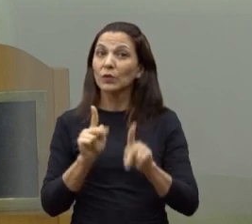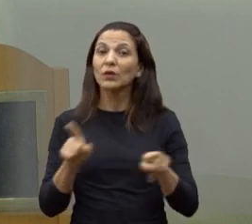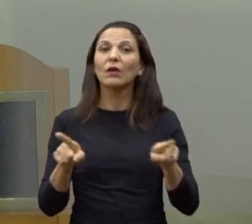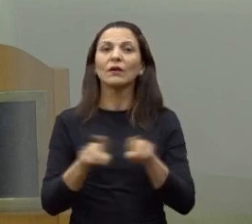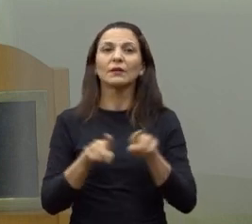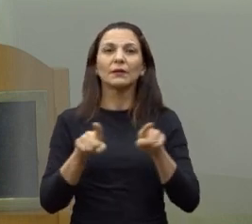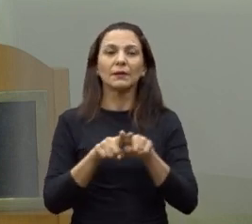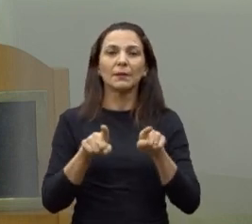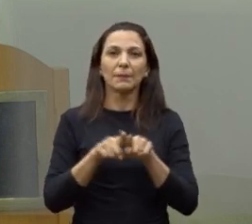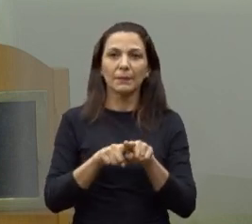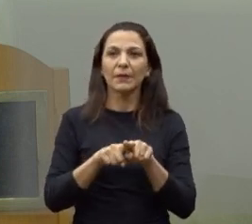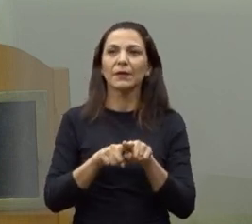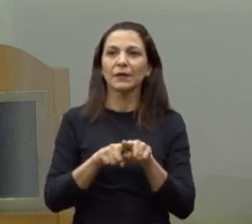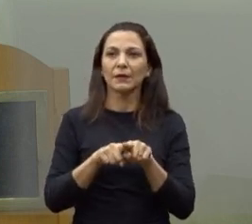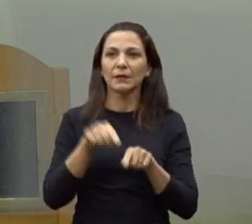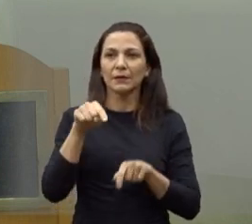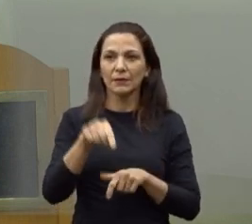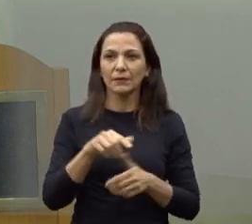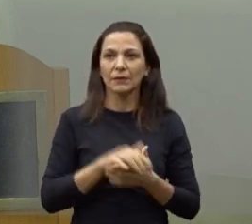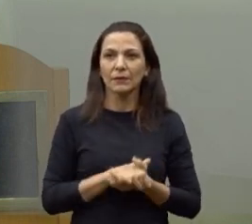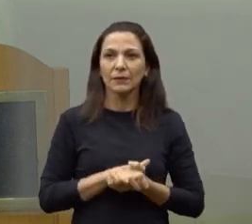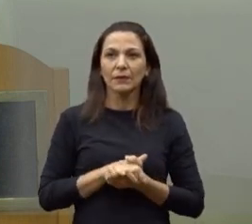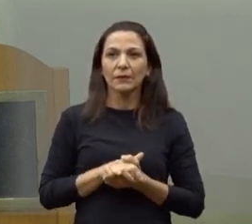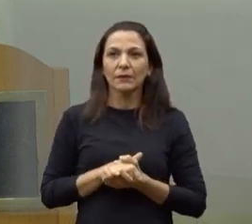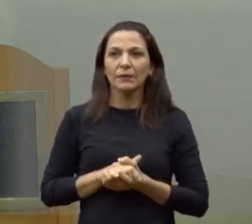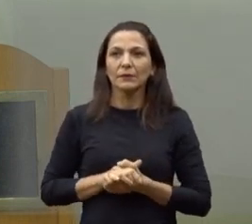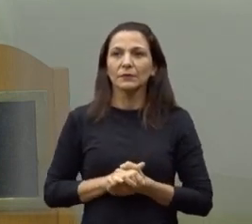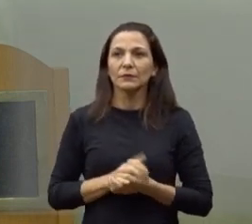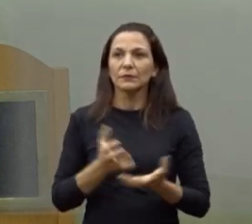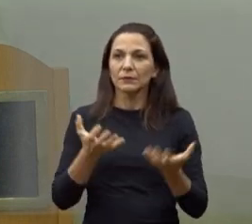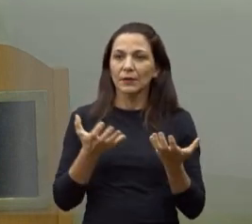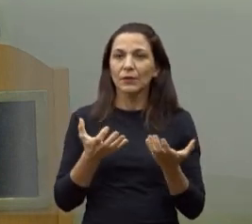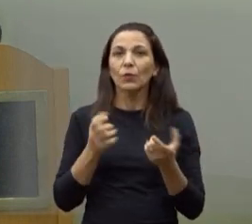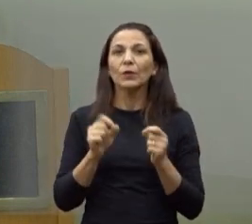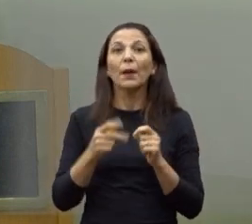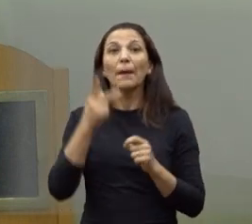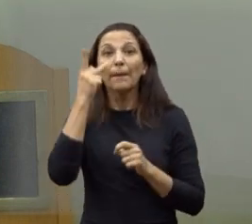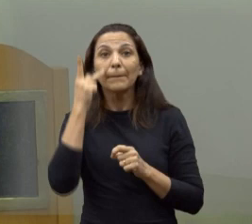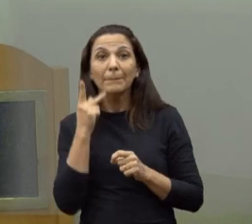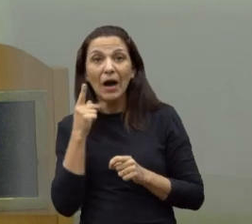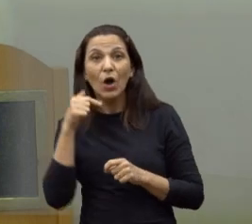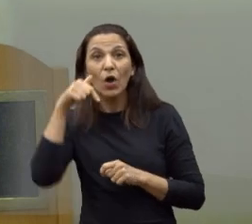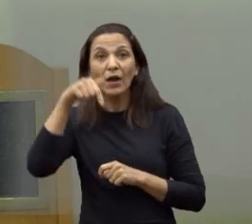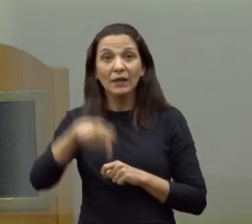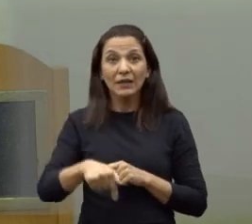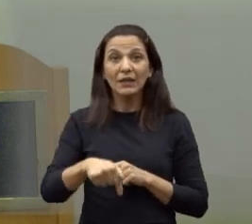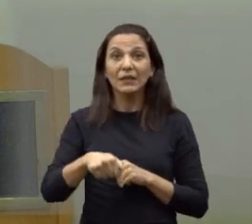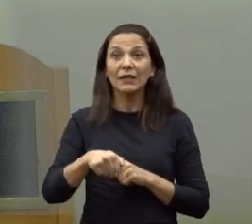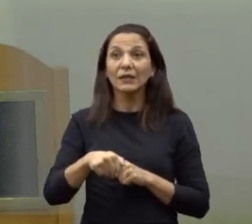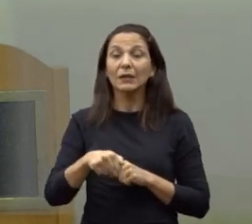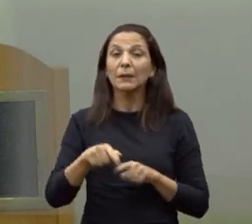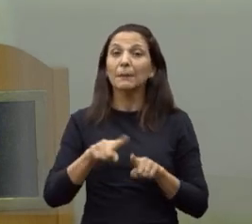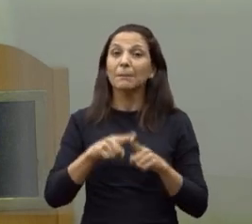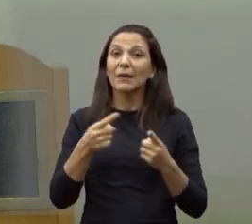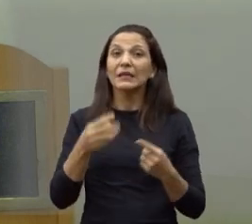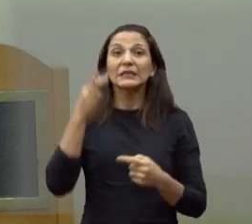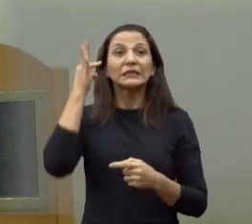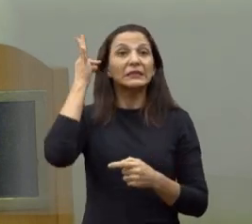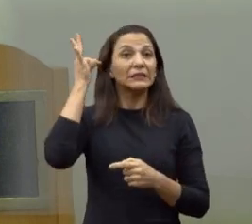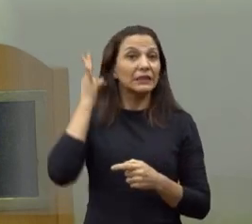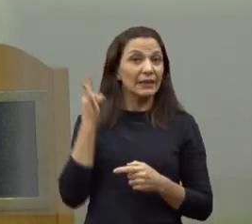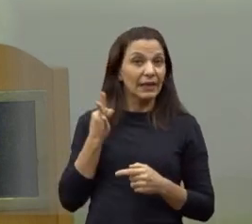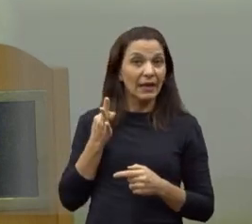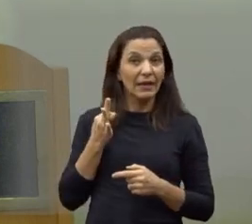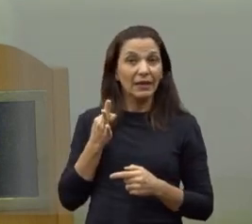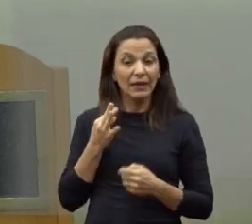que espera de todos nós aqui nesta casa. Eu queria que o Paulo estivesse aqui, mas a Tainara também pode estar